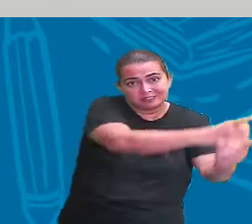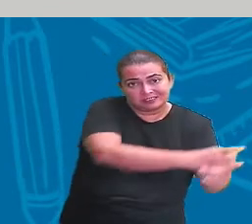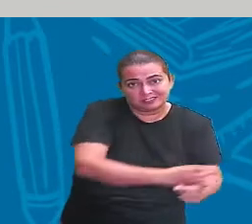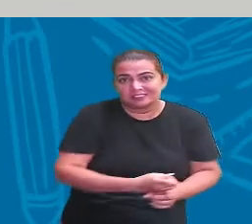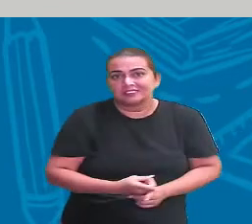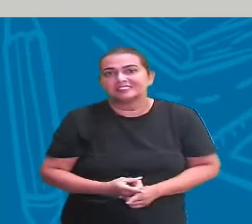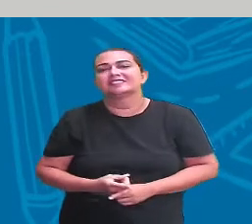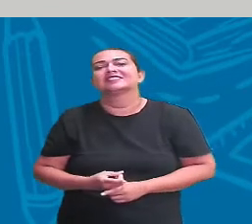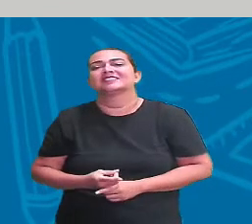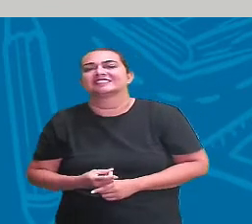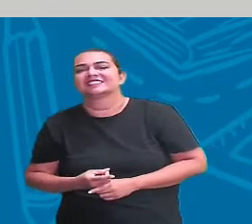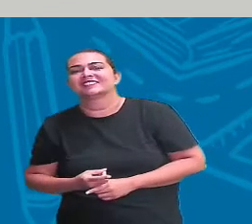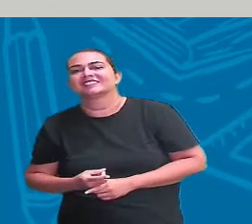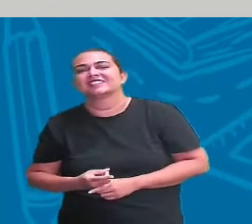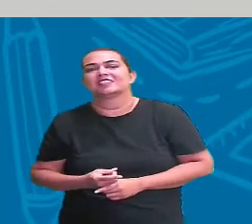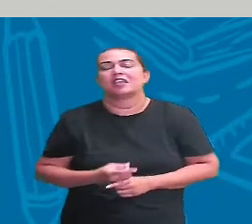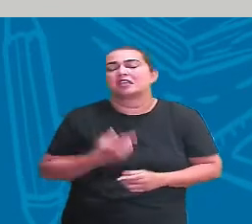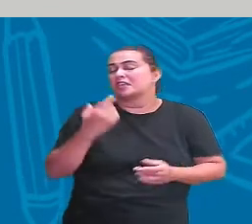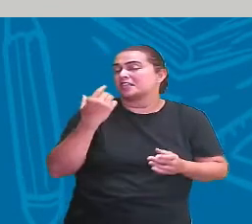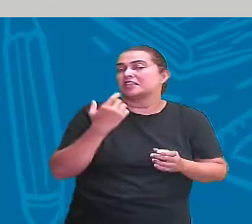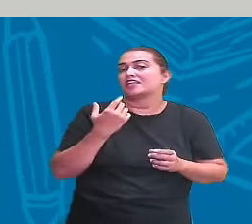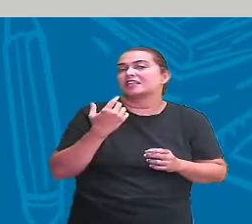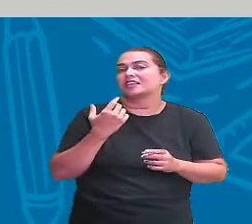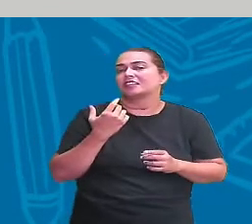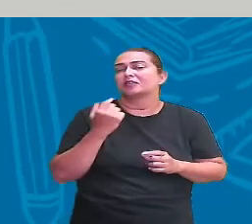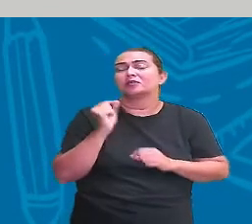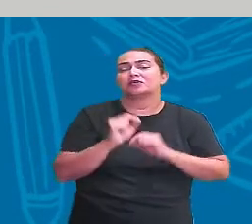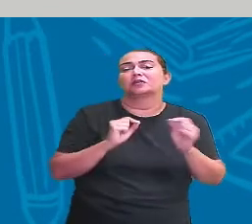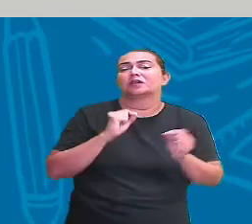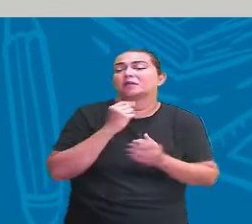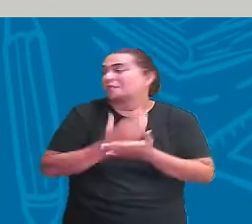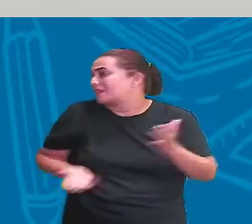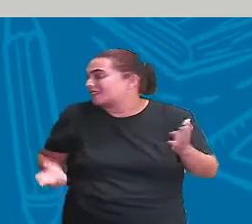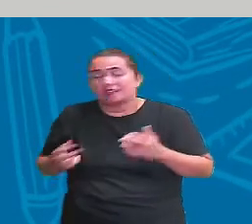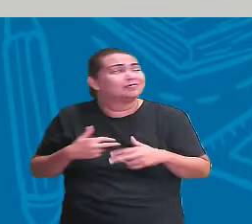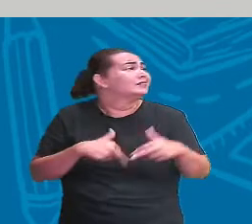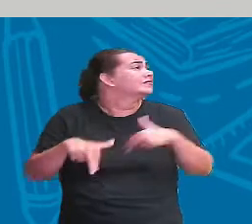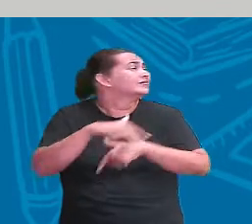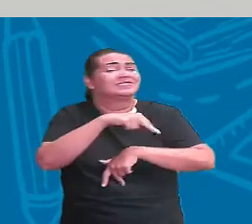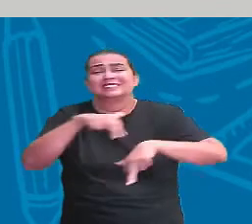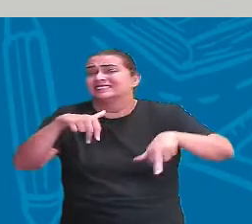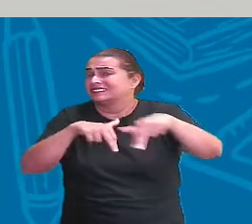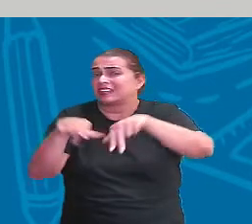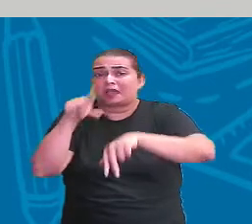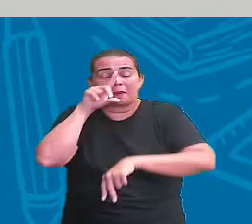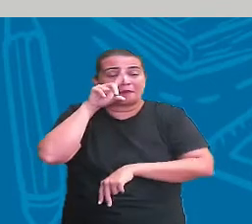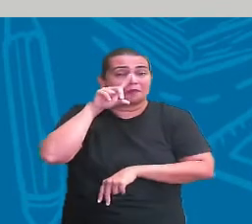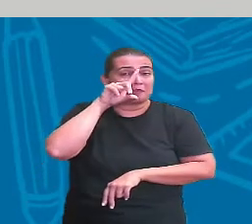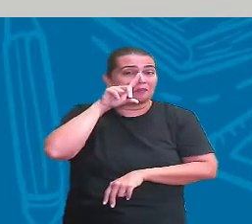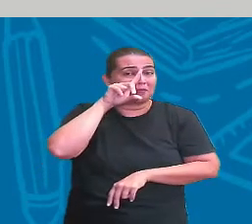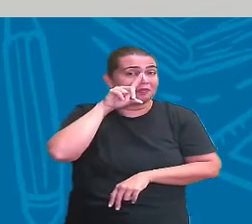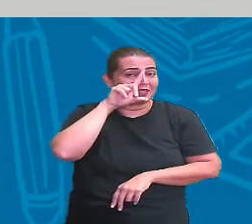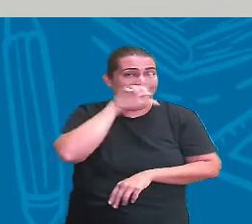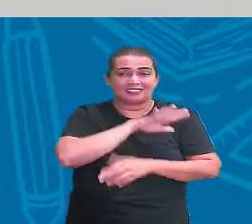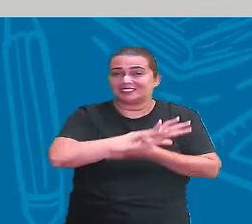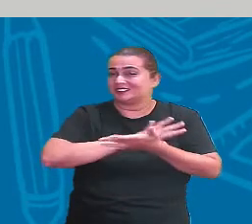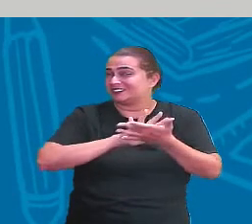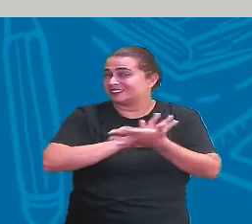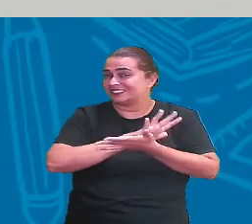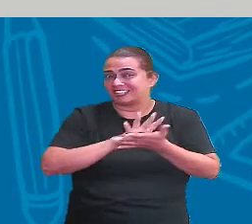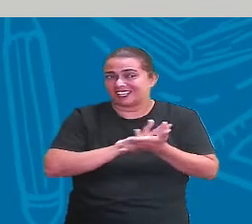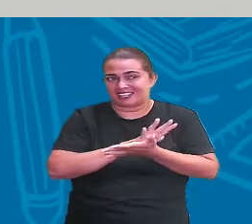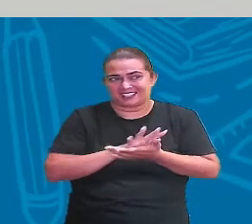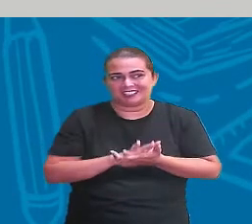queriam ir, João e Maria, e não teriam se perdido. E não teriam entrado em apuros, na verdade. Então,